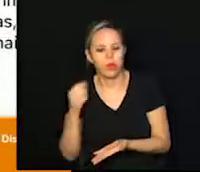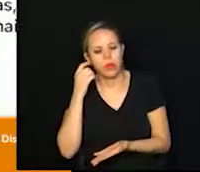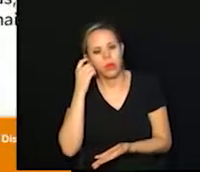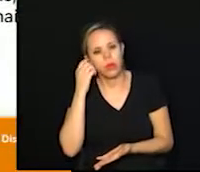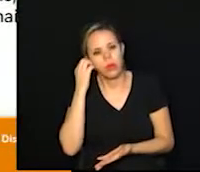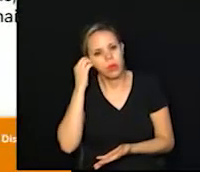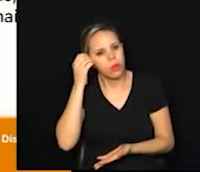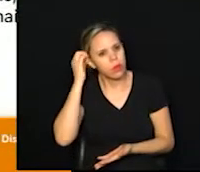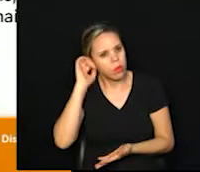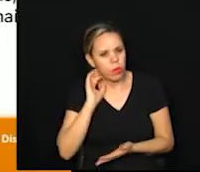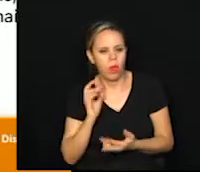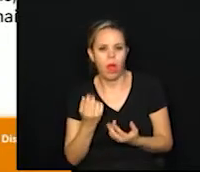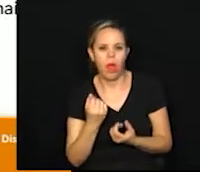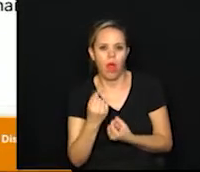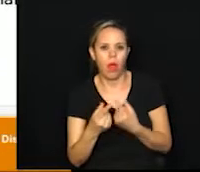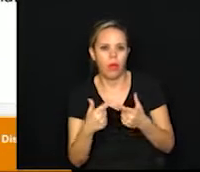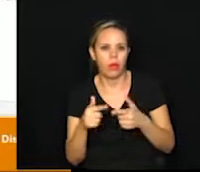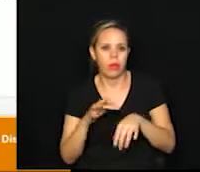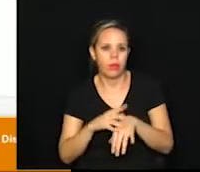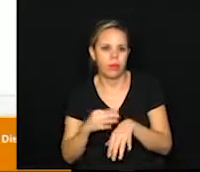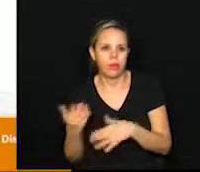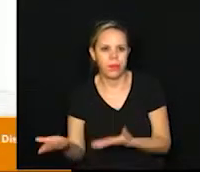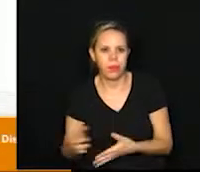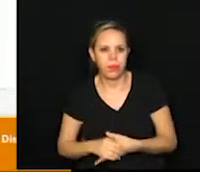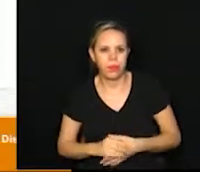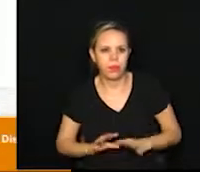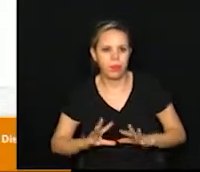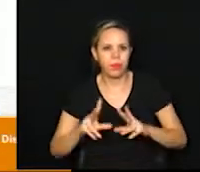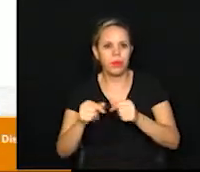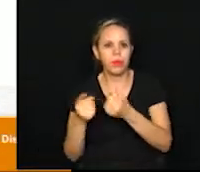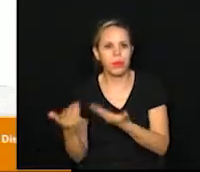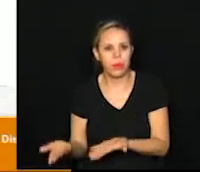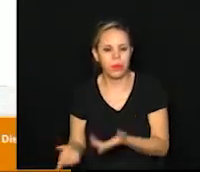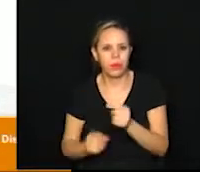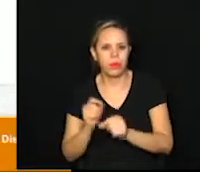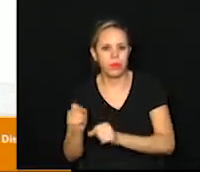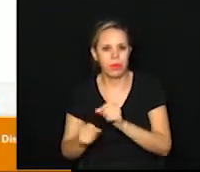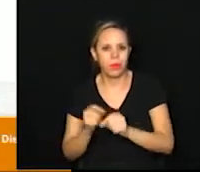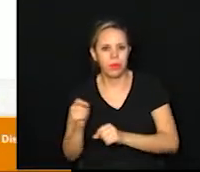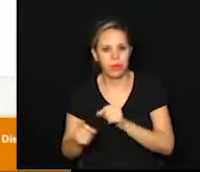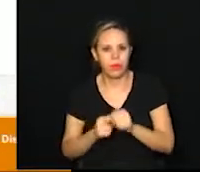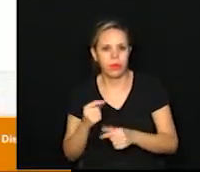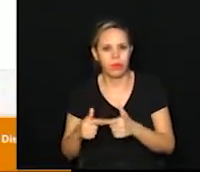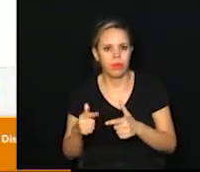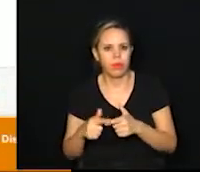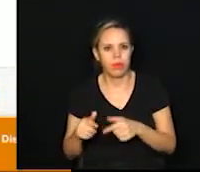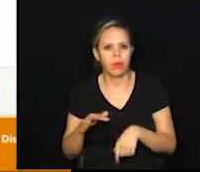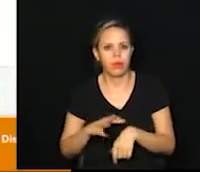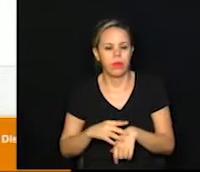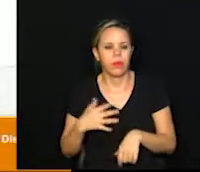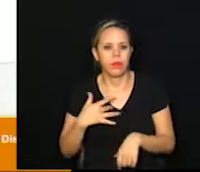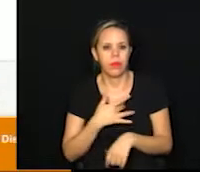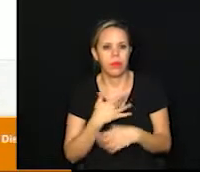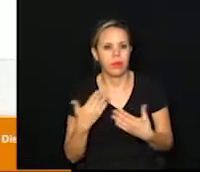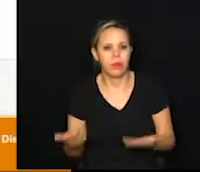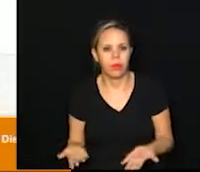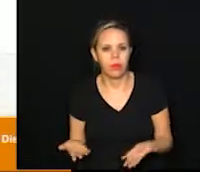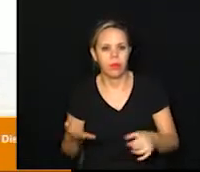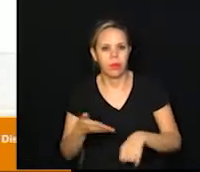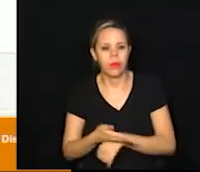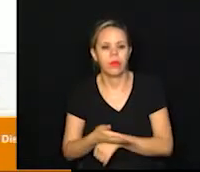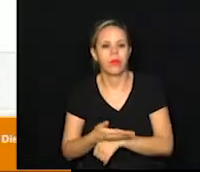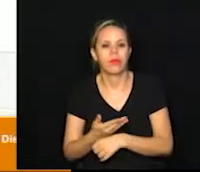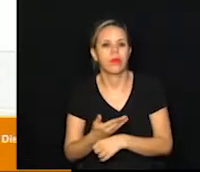dessas comorbidades. Olha, então eles colocam tudo o que é, quais são essas comorbidades, né? Quando entra lá,